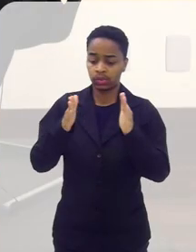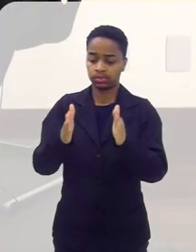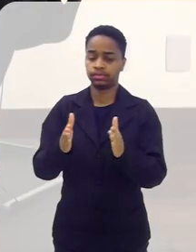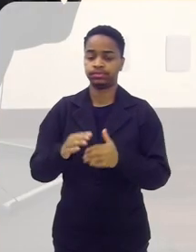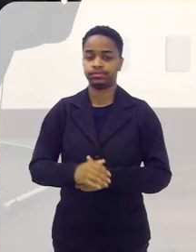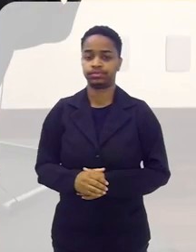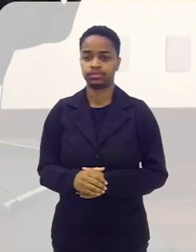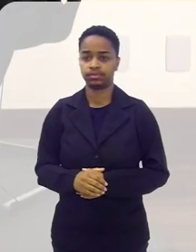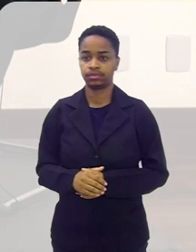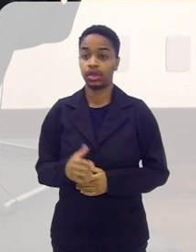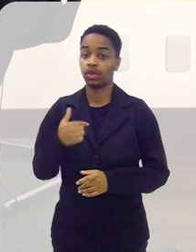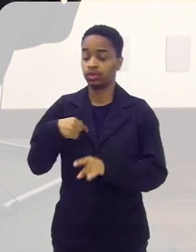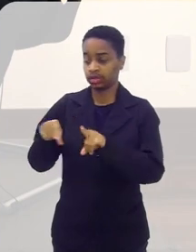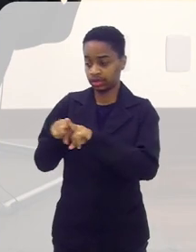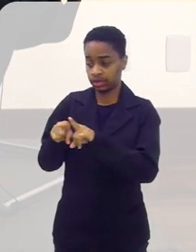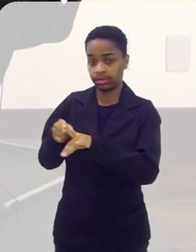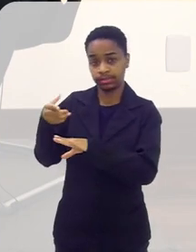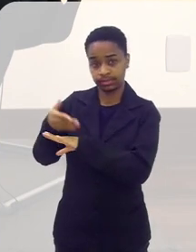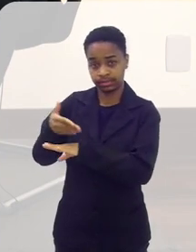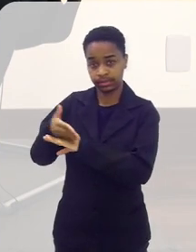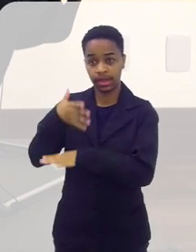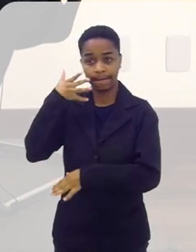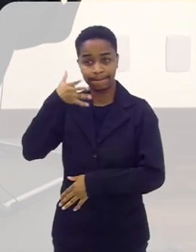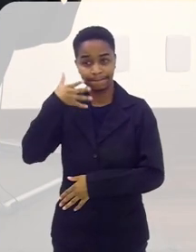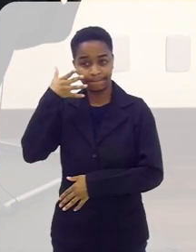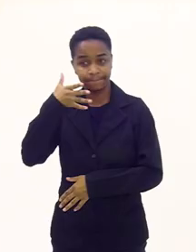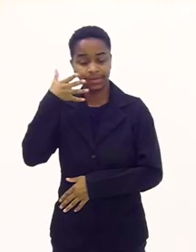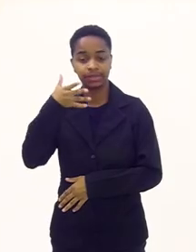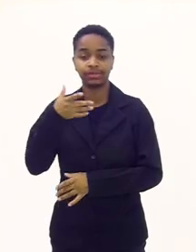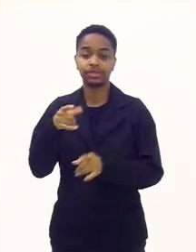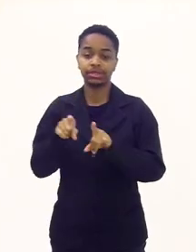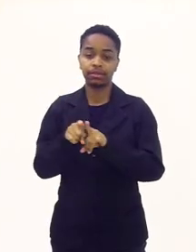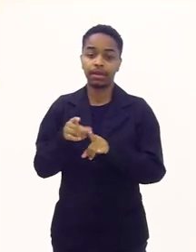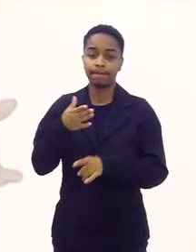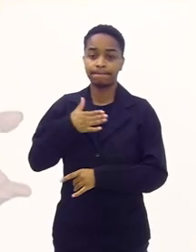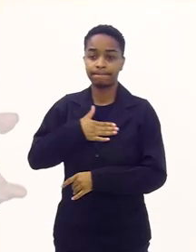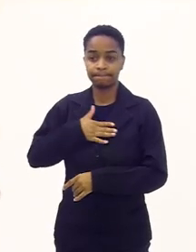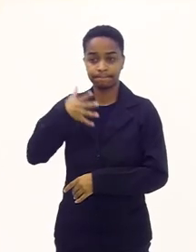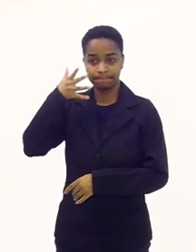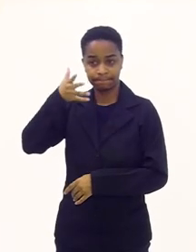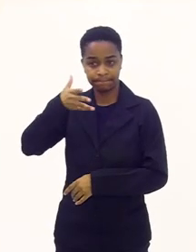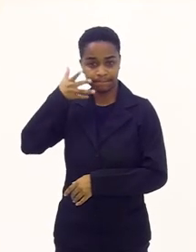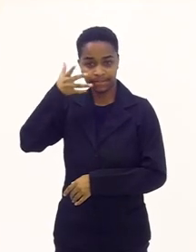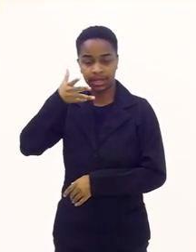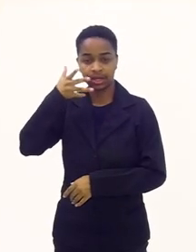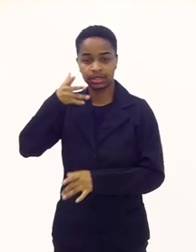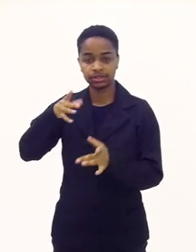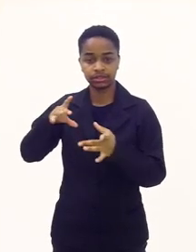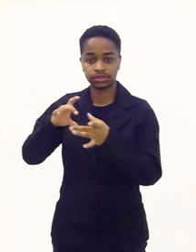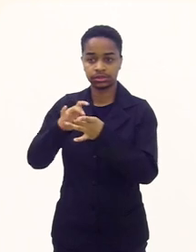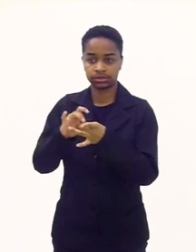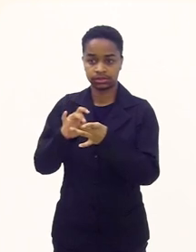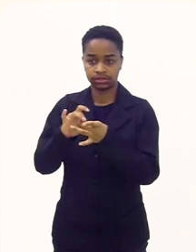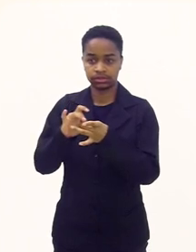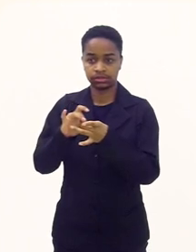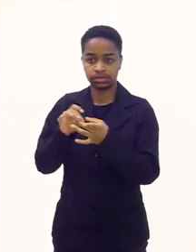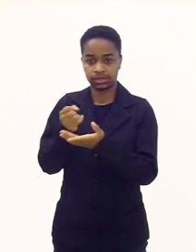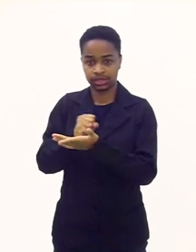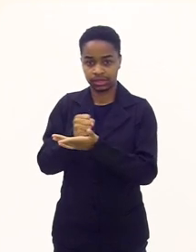Quero dizer que eu também vou estar lá palestrando e a minha palestra vai entrar